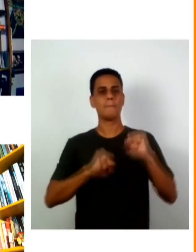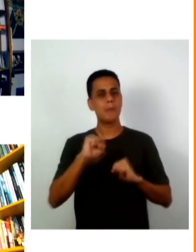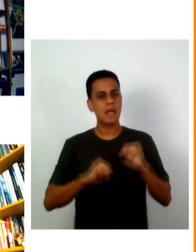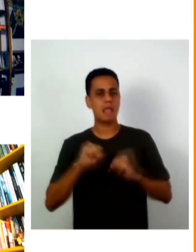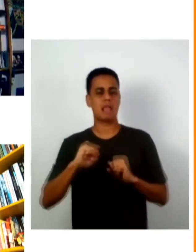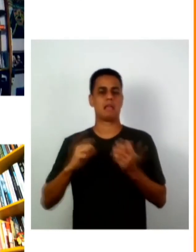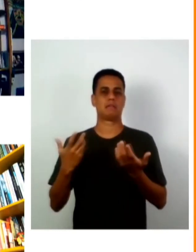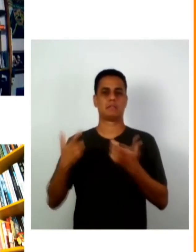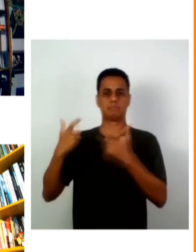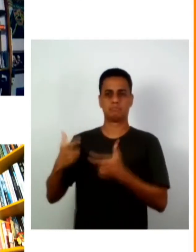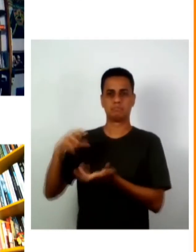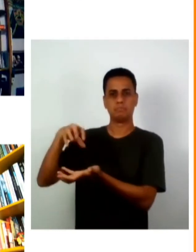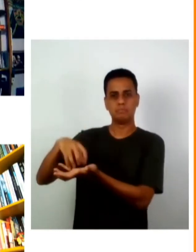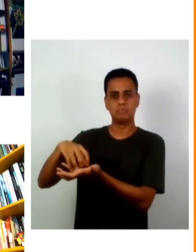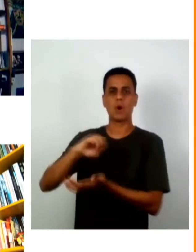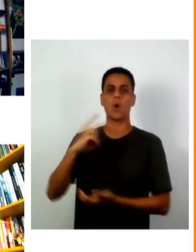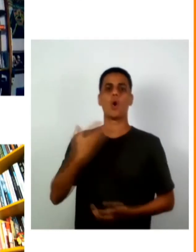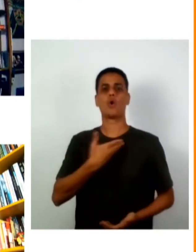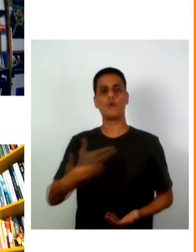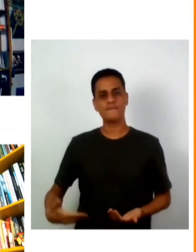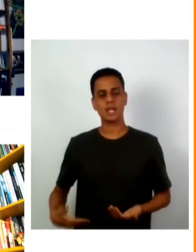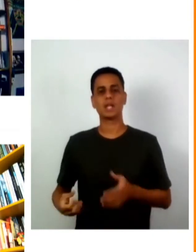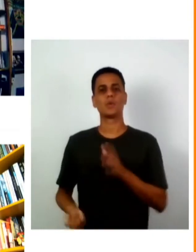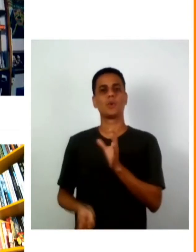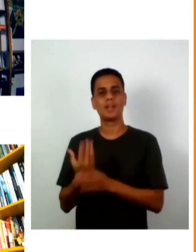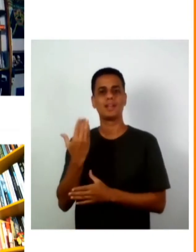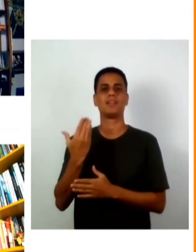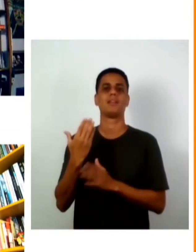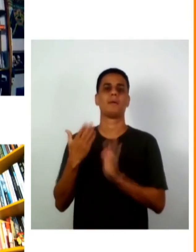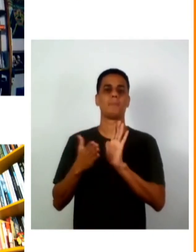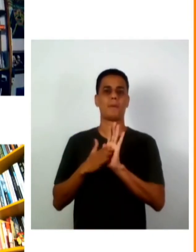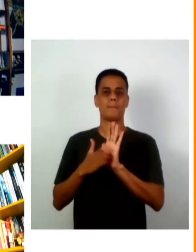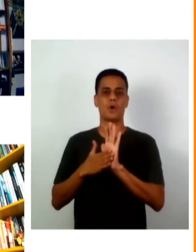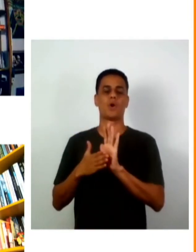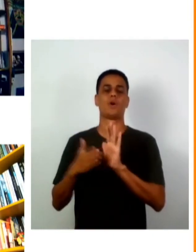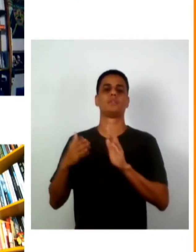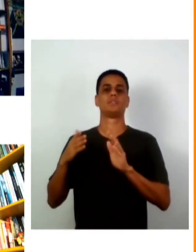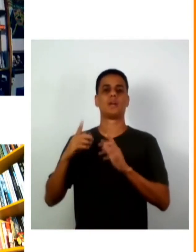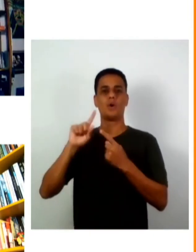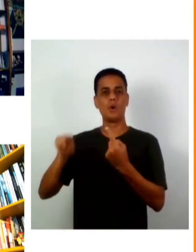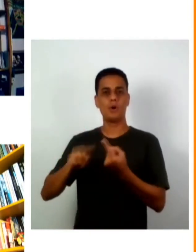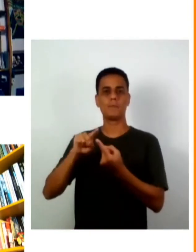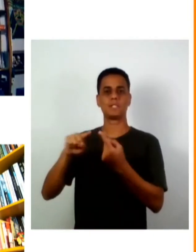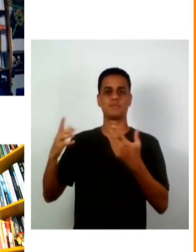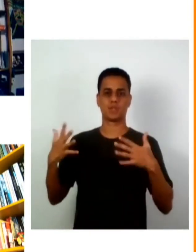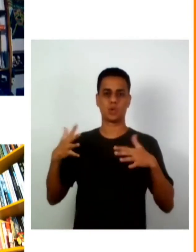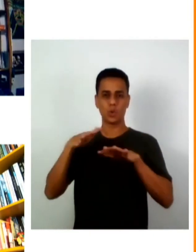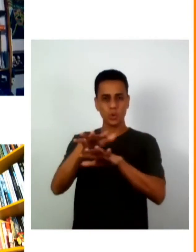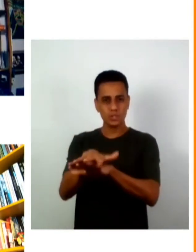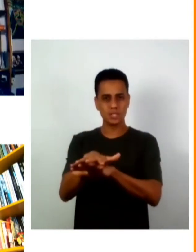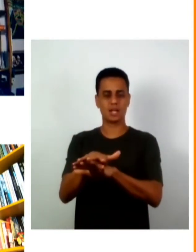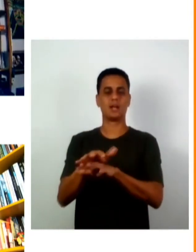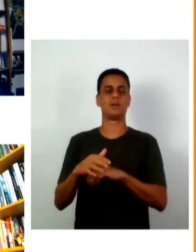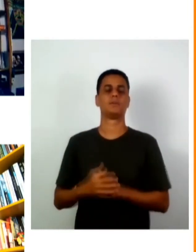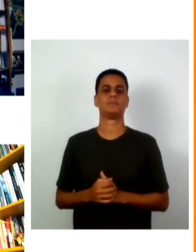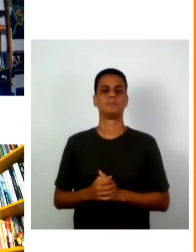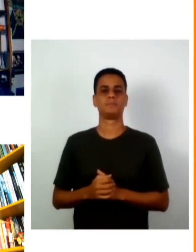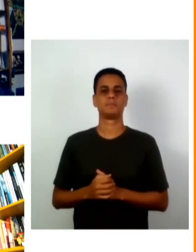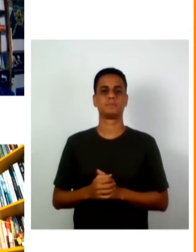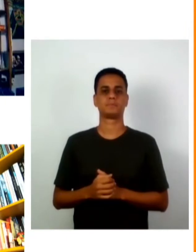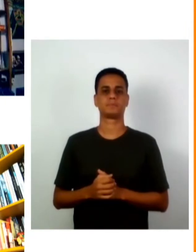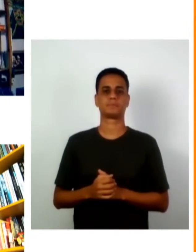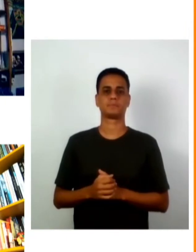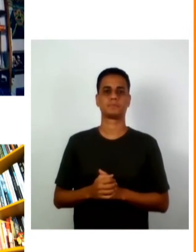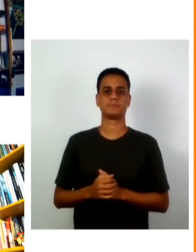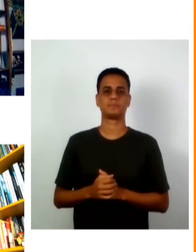o próprio governo tem criado ações para fazer isso de inclusão desses públicos quando isso